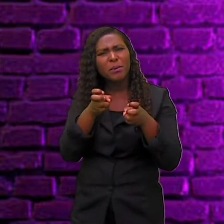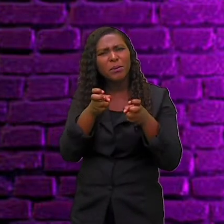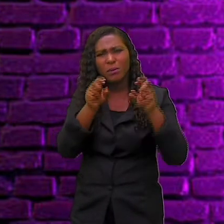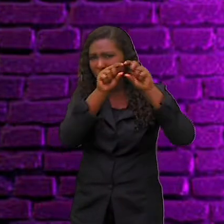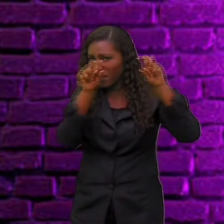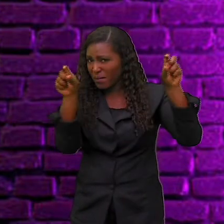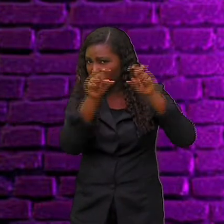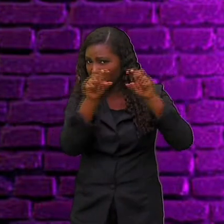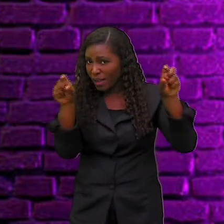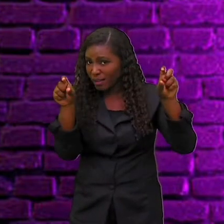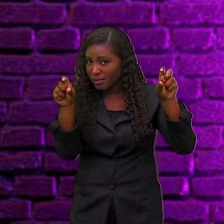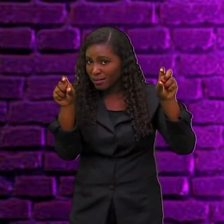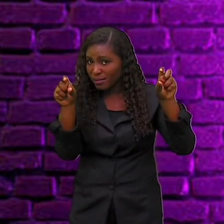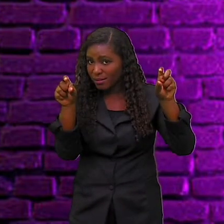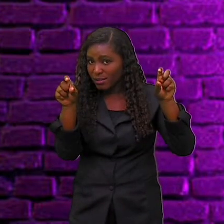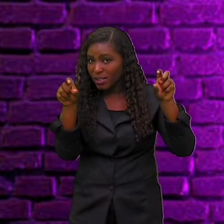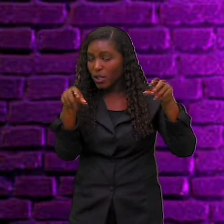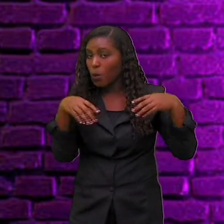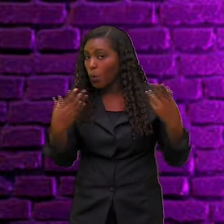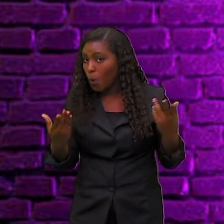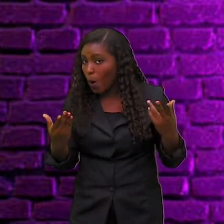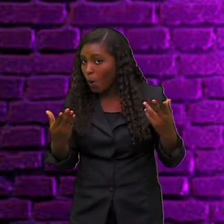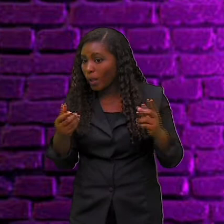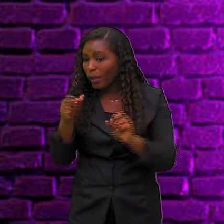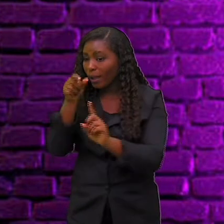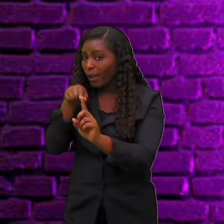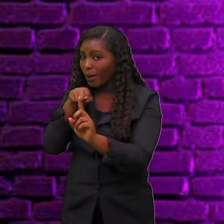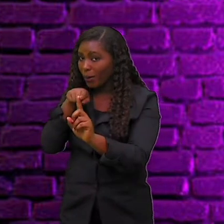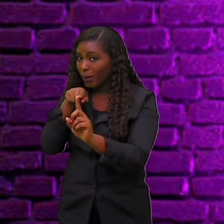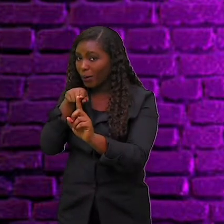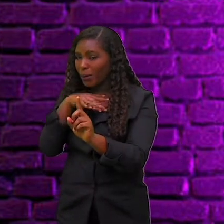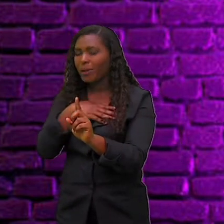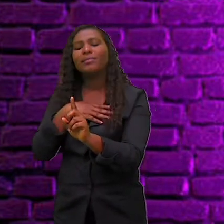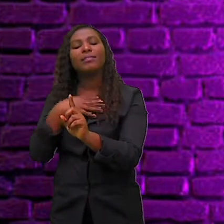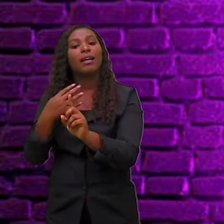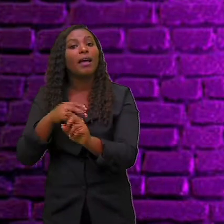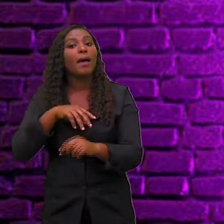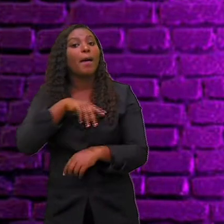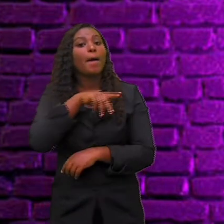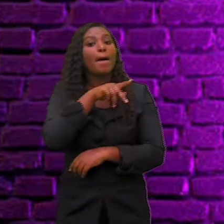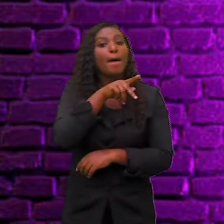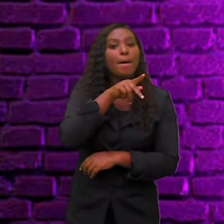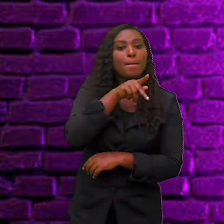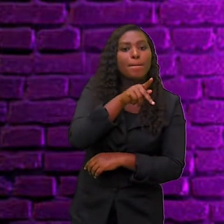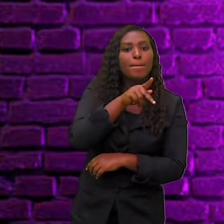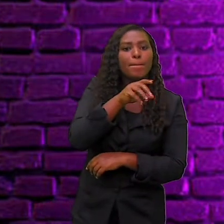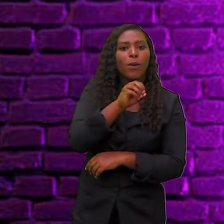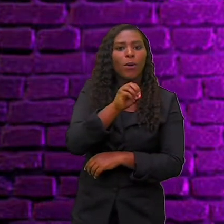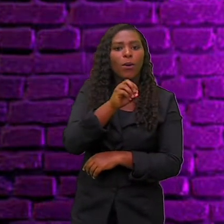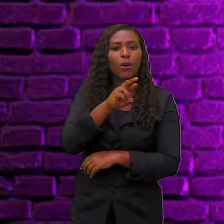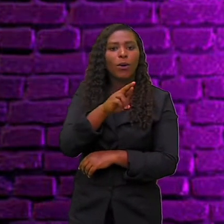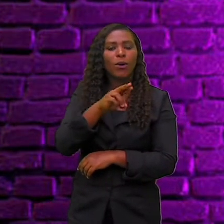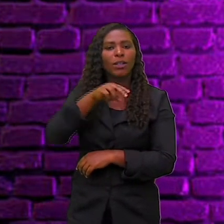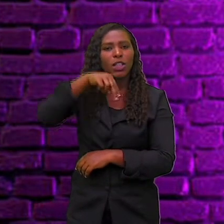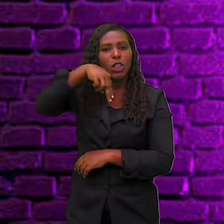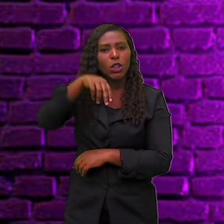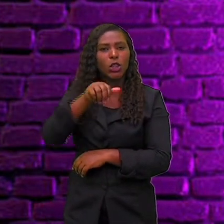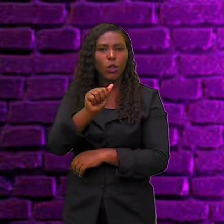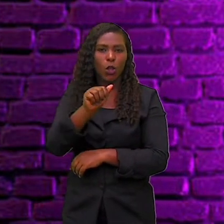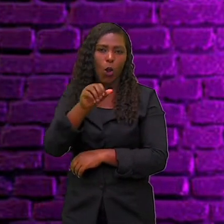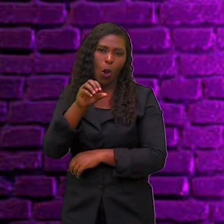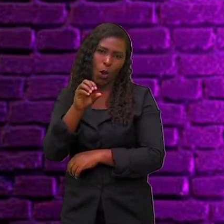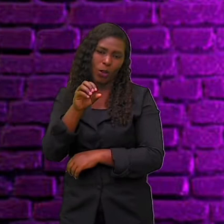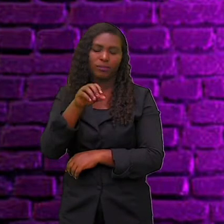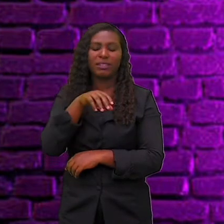Por nós. Vocês podem observar que o verbo auxiliar foi, ele está aí no mesmo tempo verbal que o